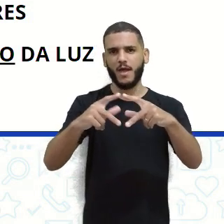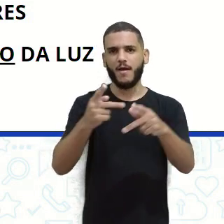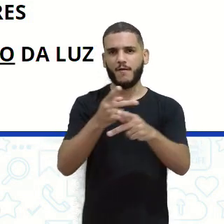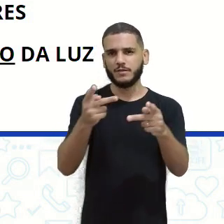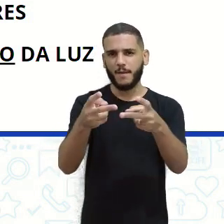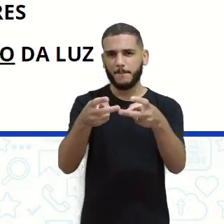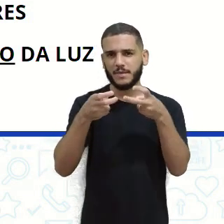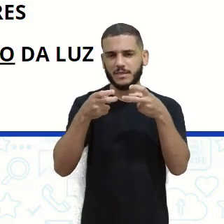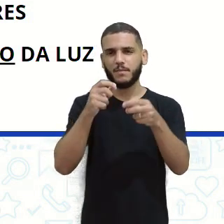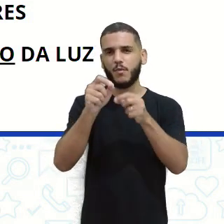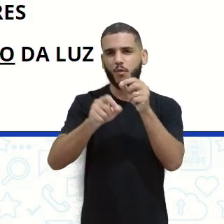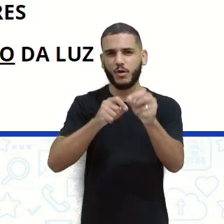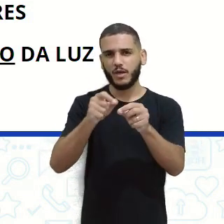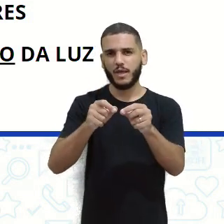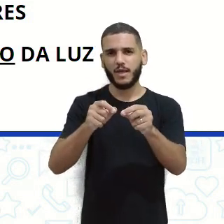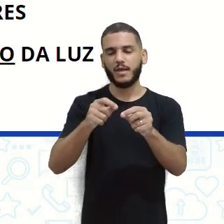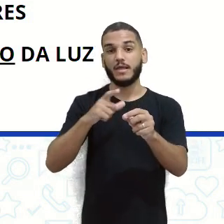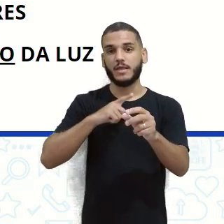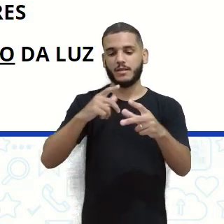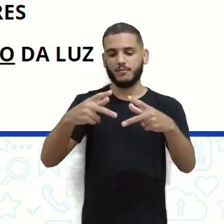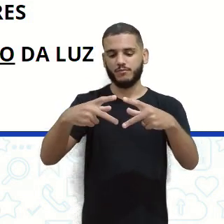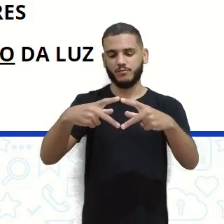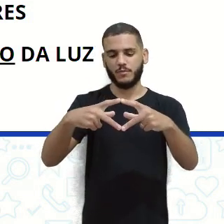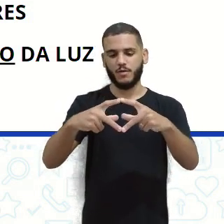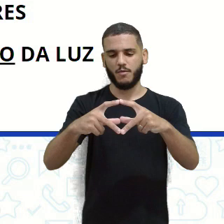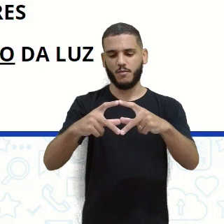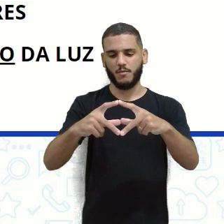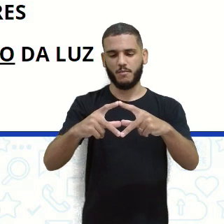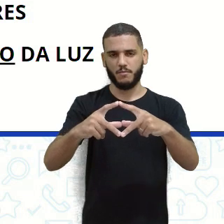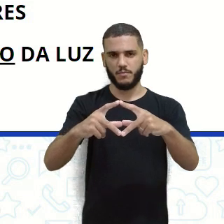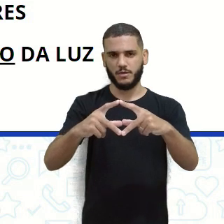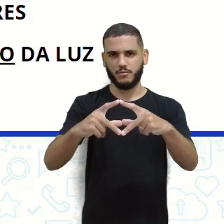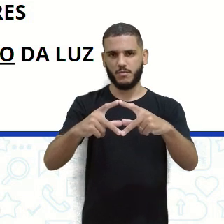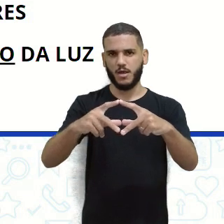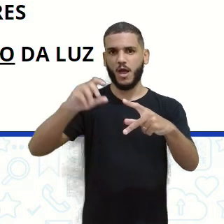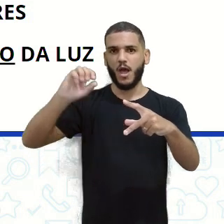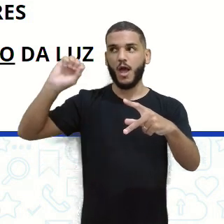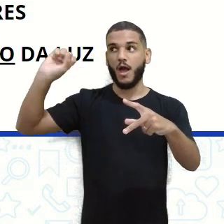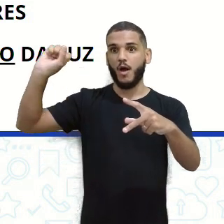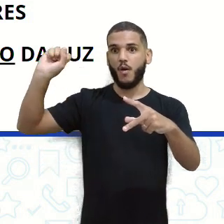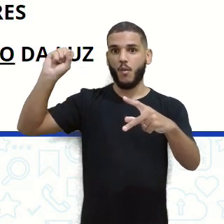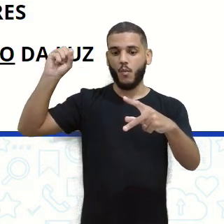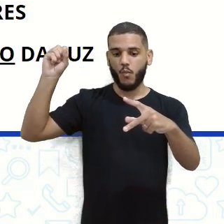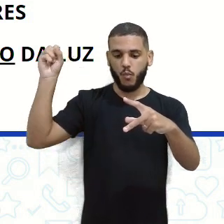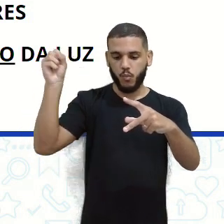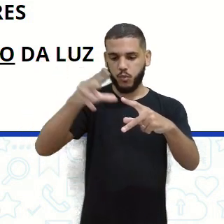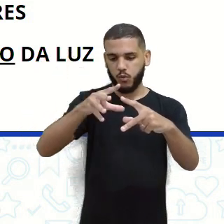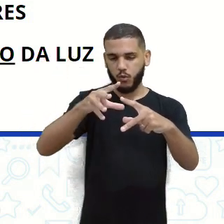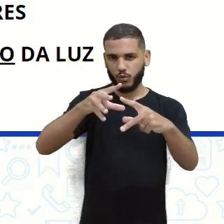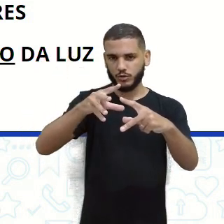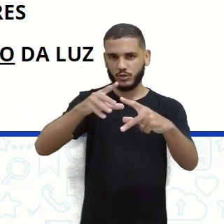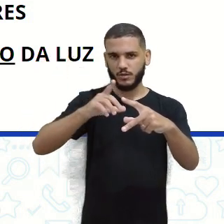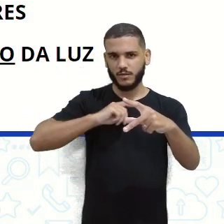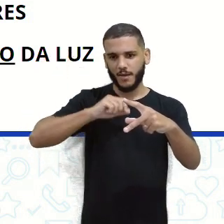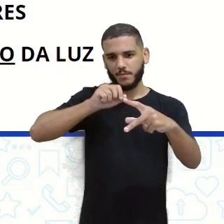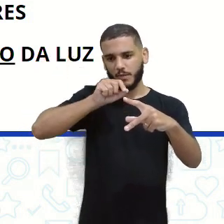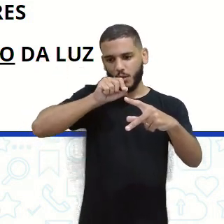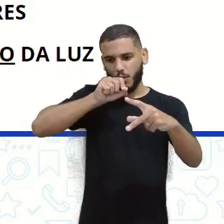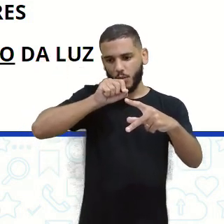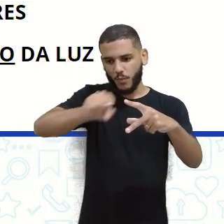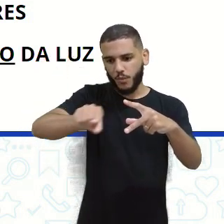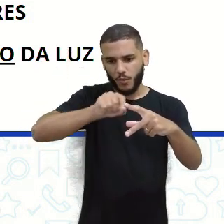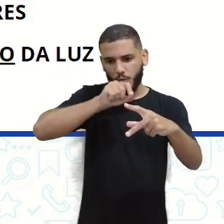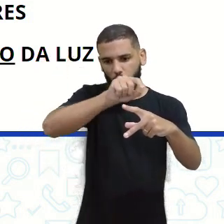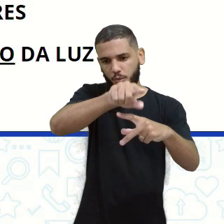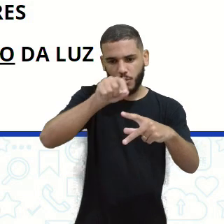dali. Vai sair um verdadeiro arco-íris, né, como a gente chama. Porque você vê as cores sendo divididinhas, cada uma